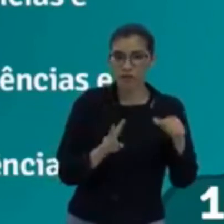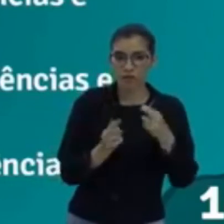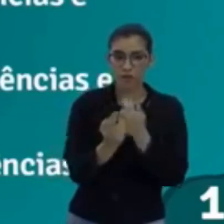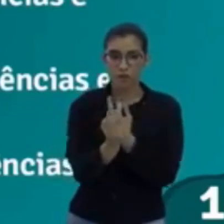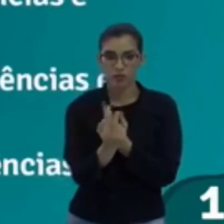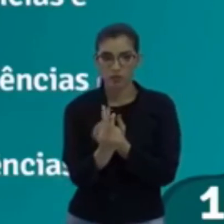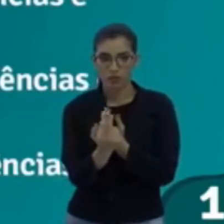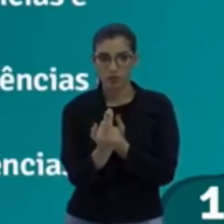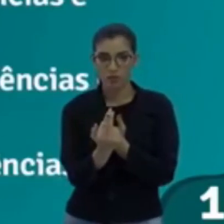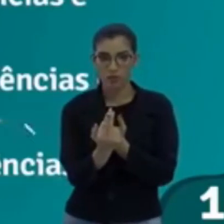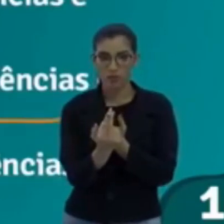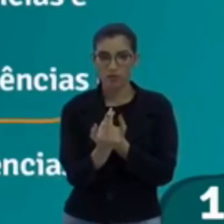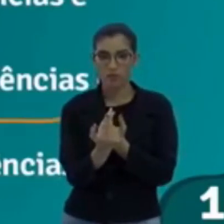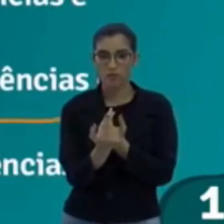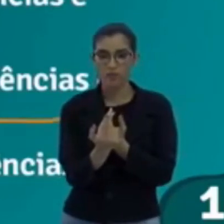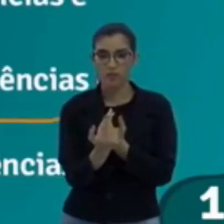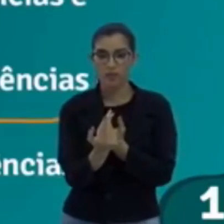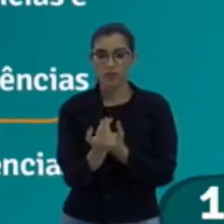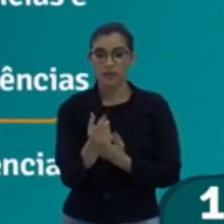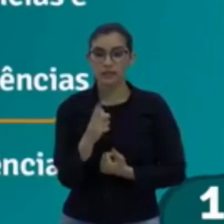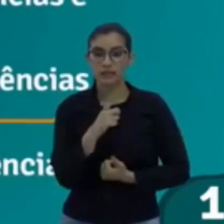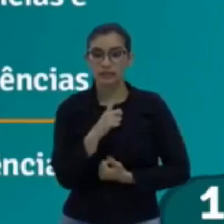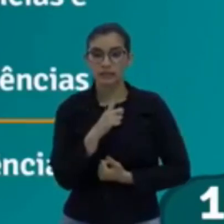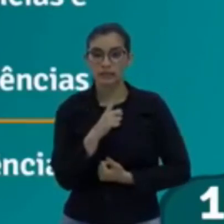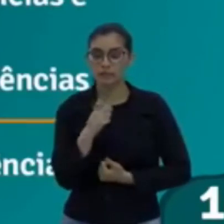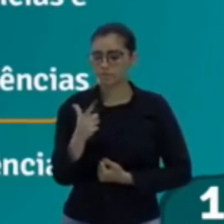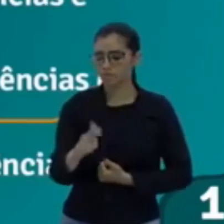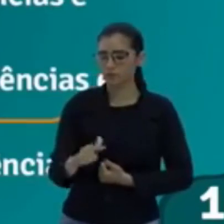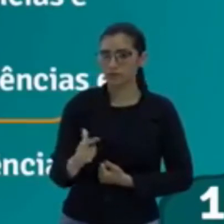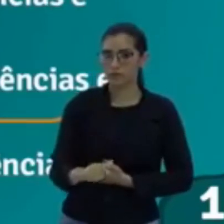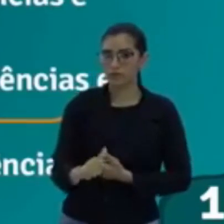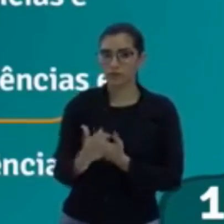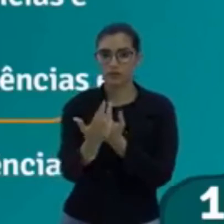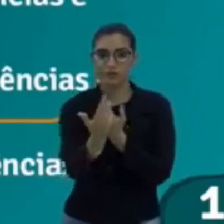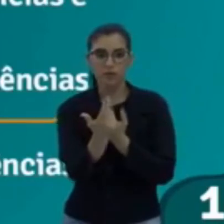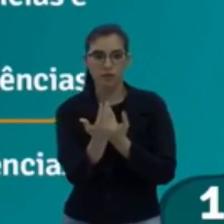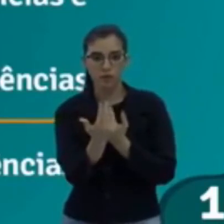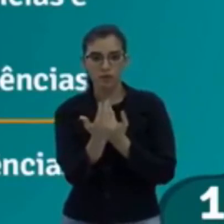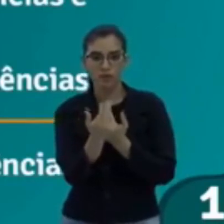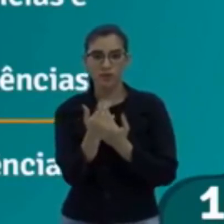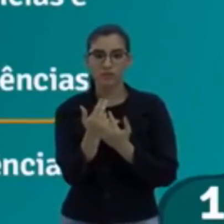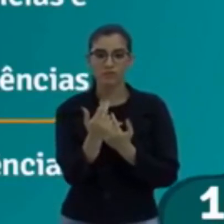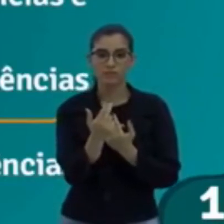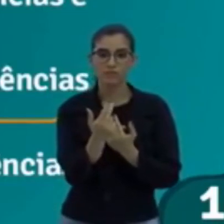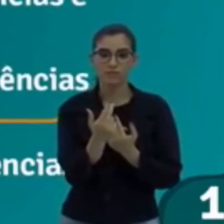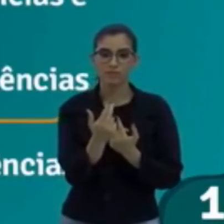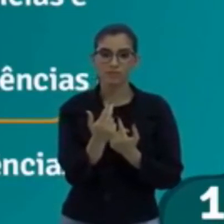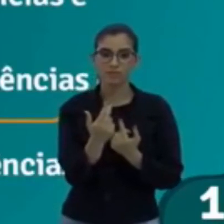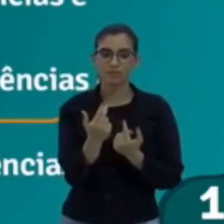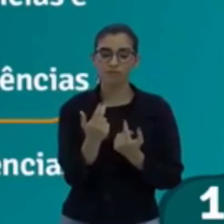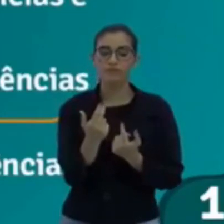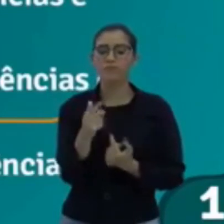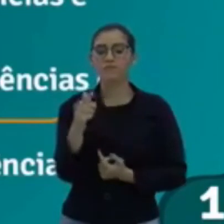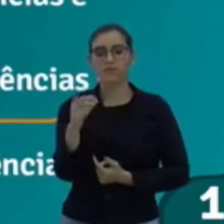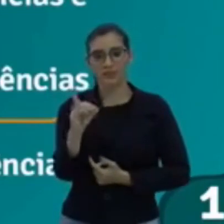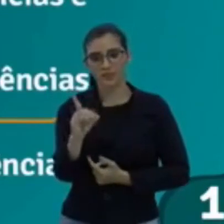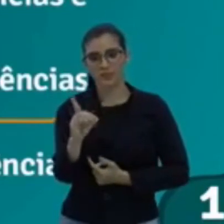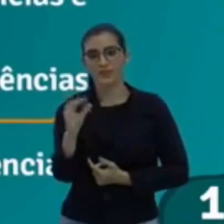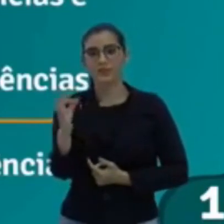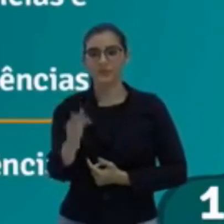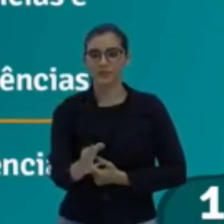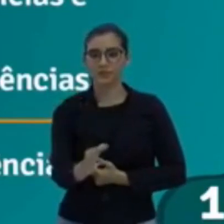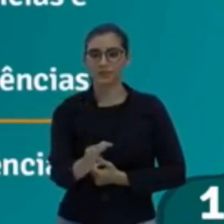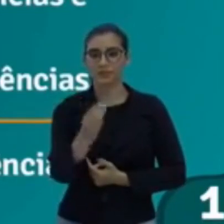mais, ele tem de ter a mesma frequência. Então, tu observa que nesse caso, de novo, a letra D. Fácil, né?